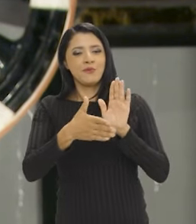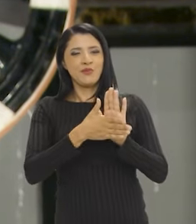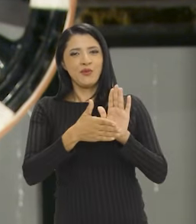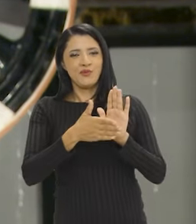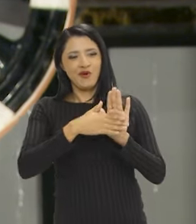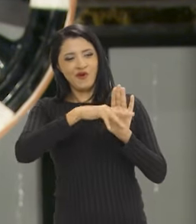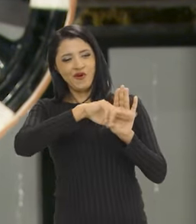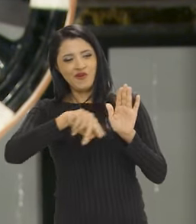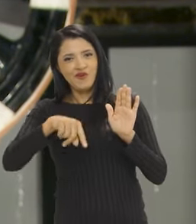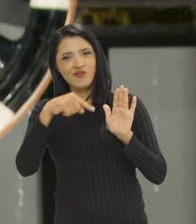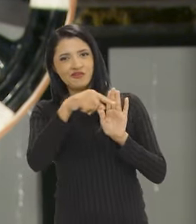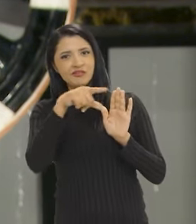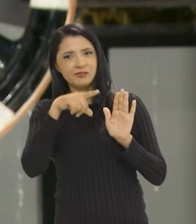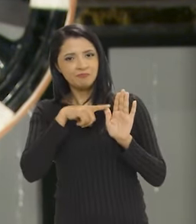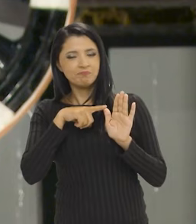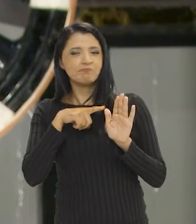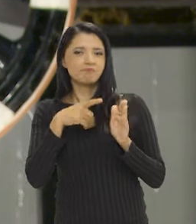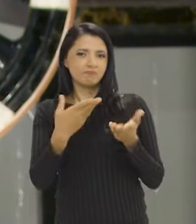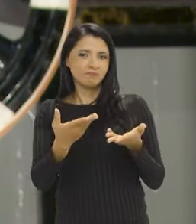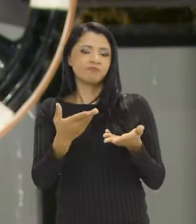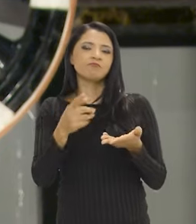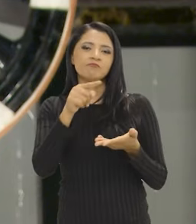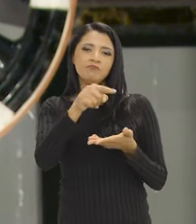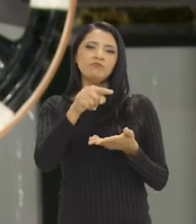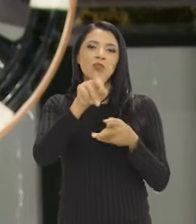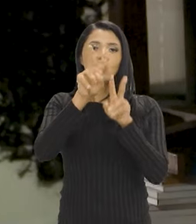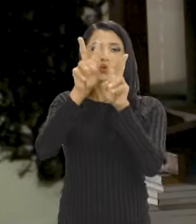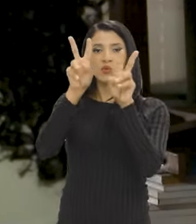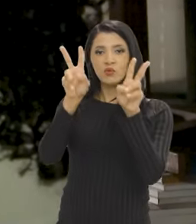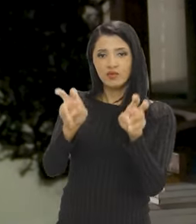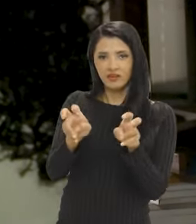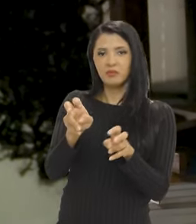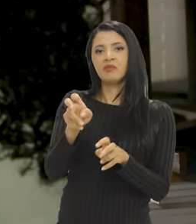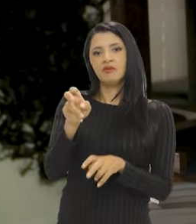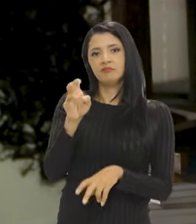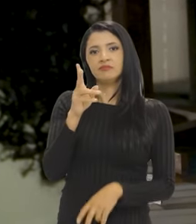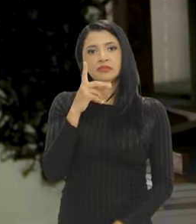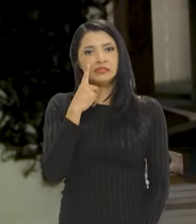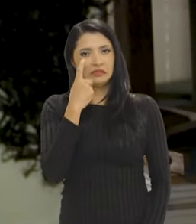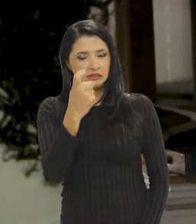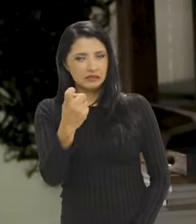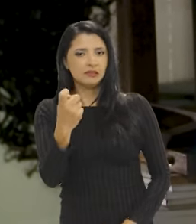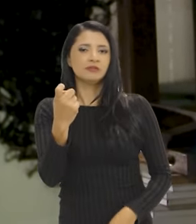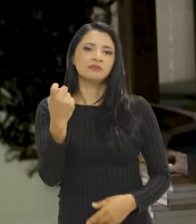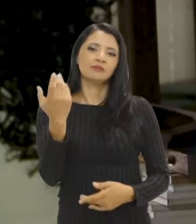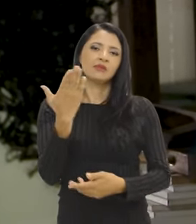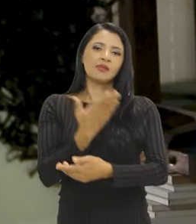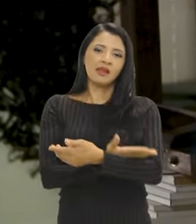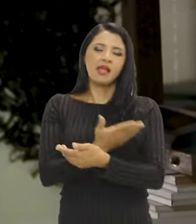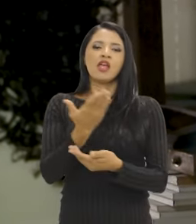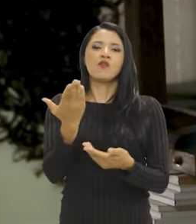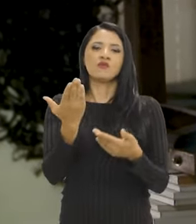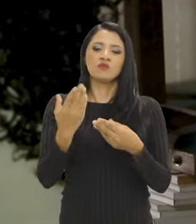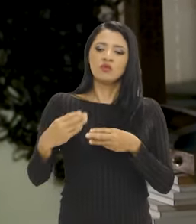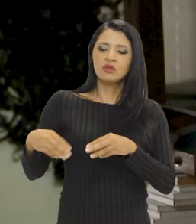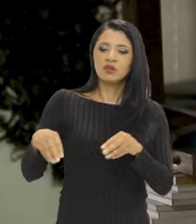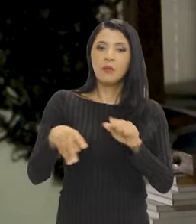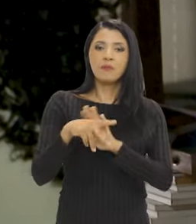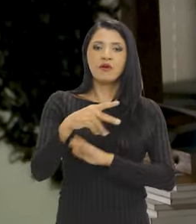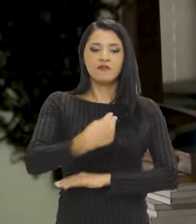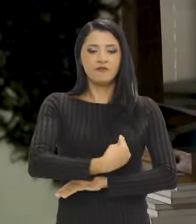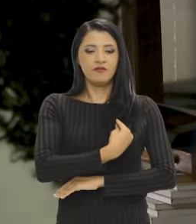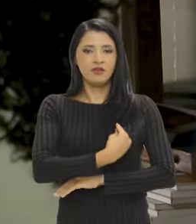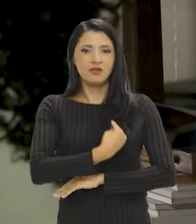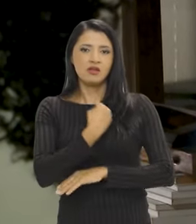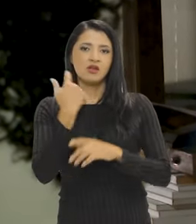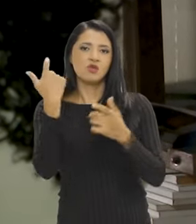as propostas em torno de um tema muito interessante, arquivos, territórios de